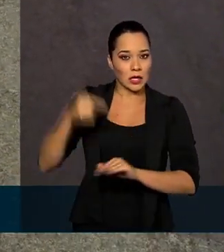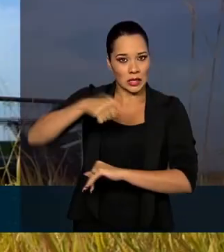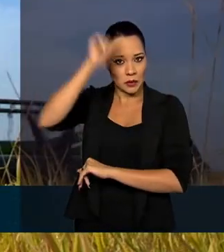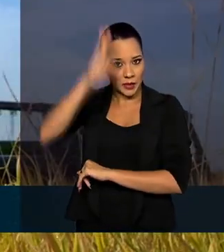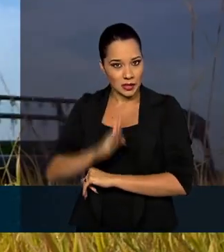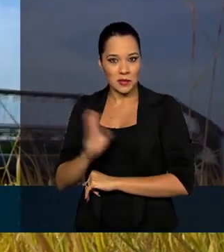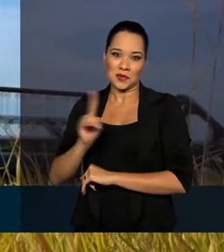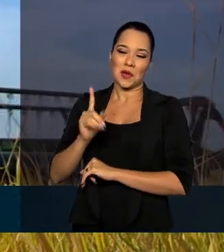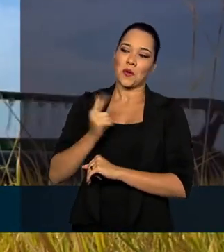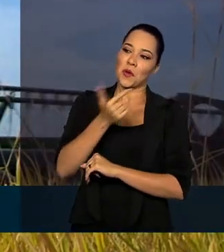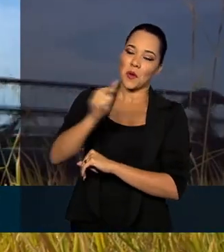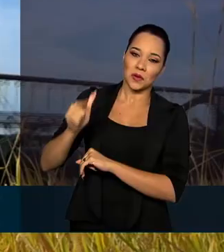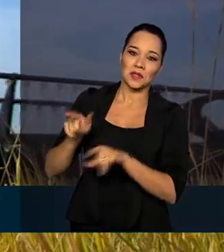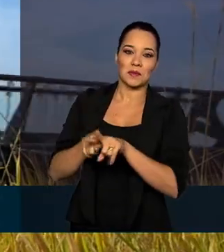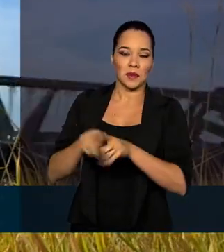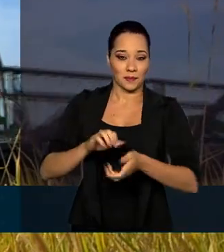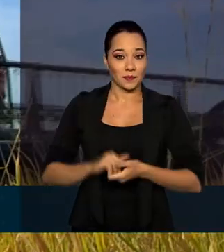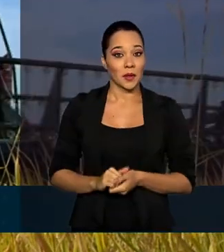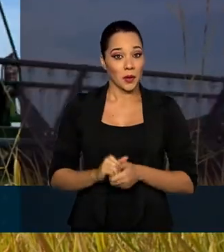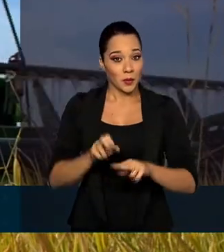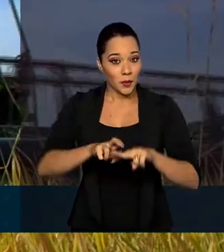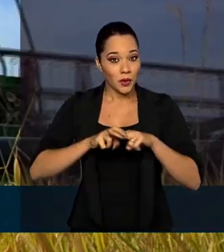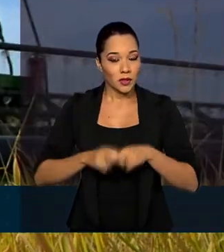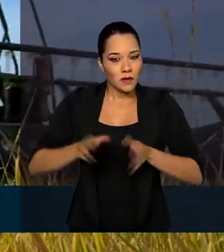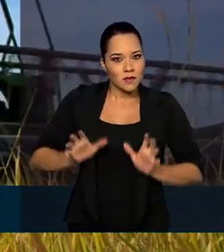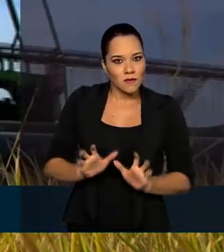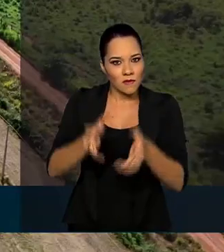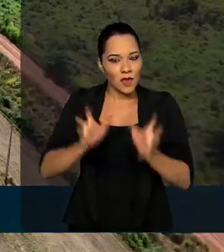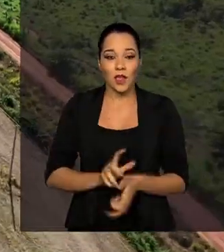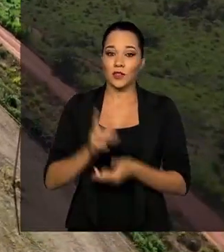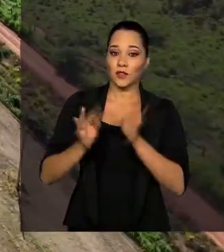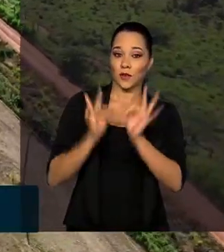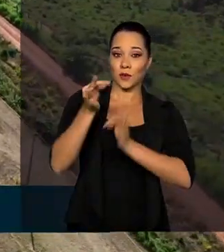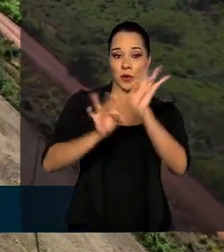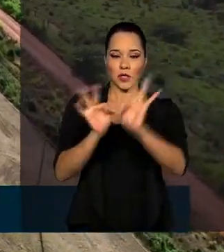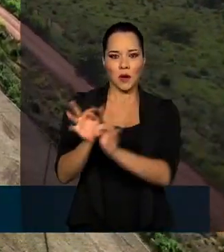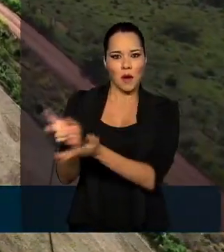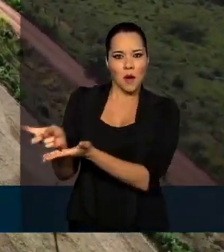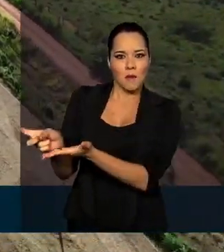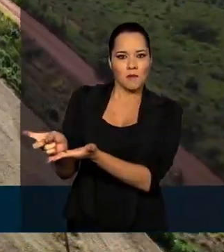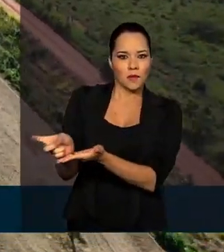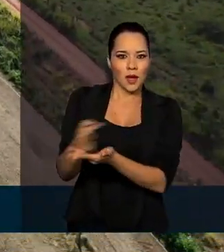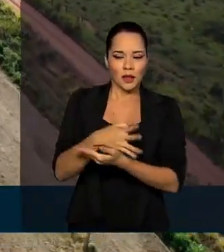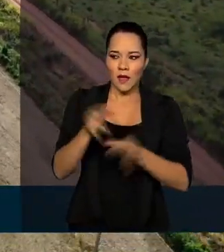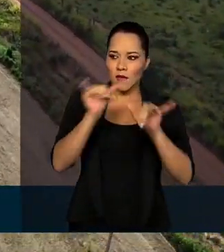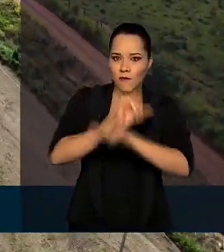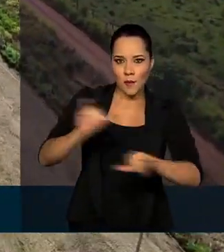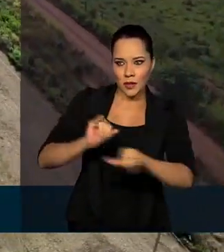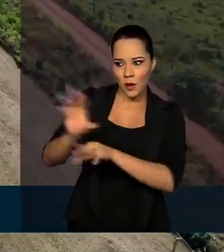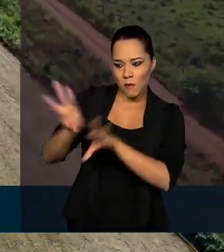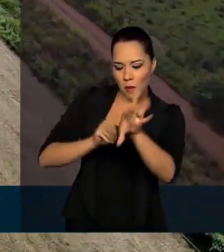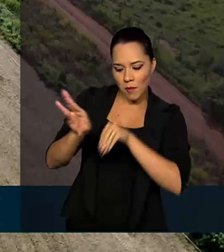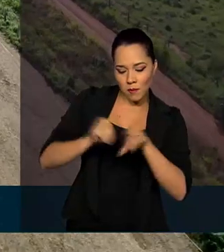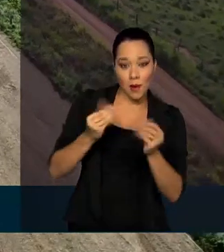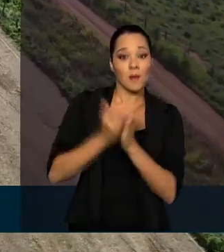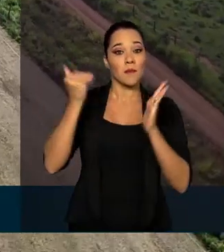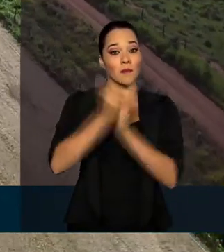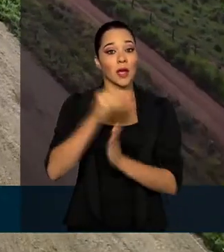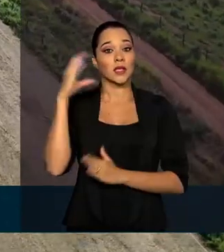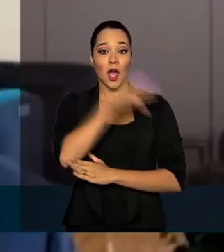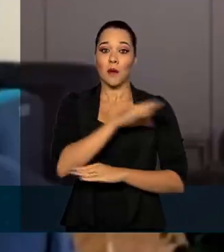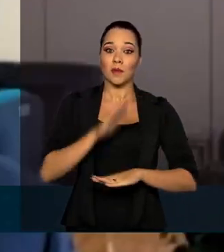Brasil. Por isso, a companhia investe em tecnologia para coletar dados de forma mais rápida e